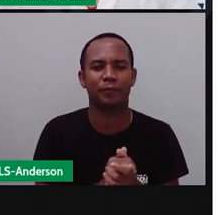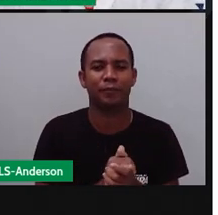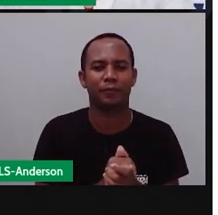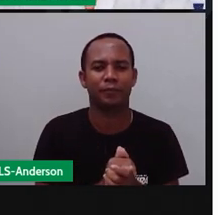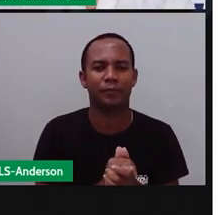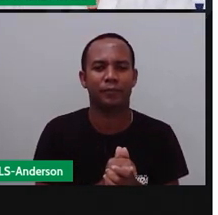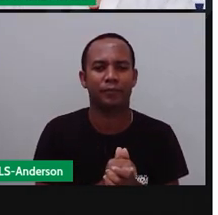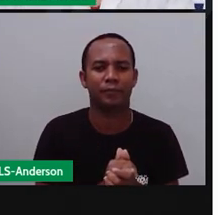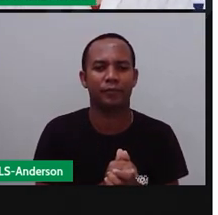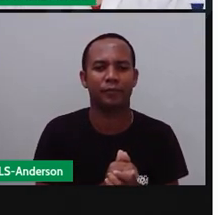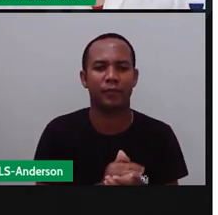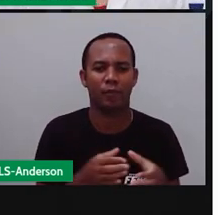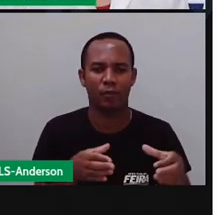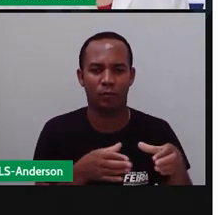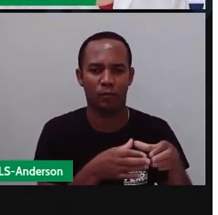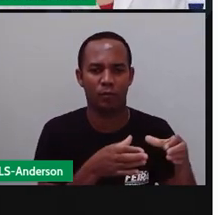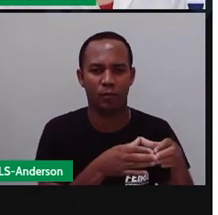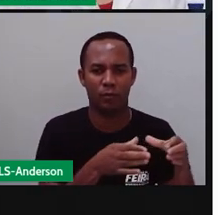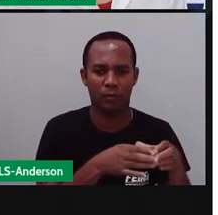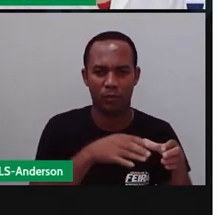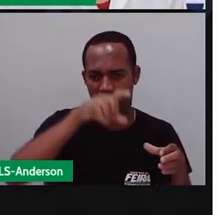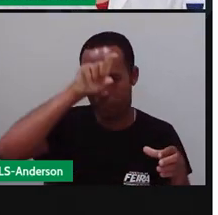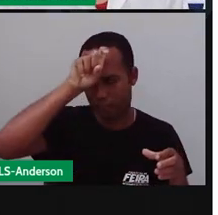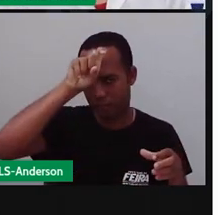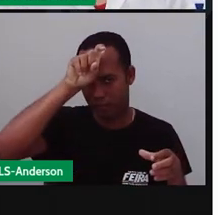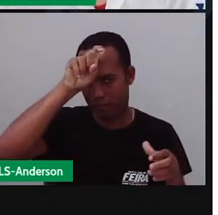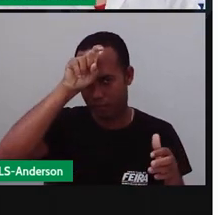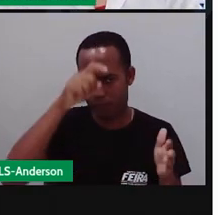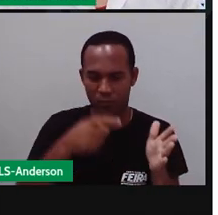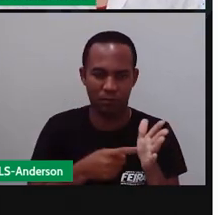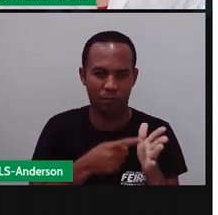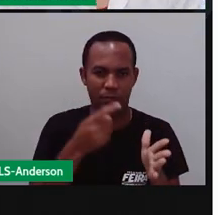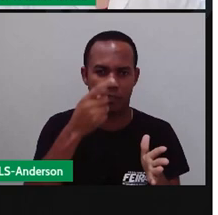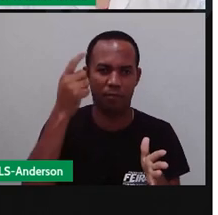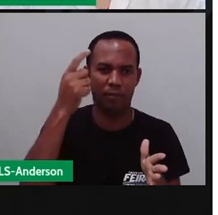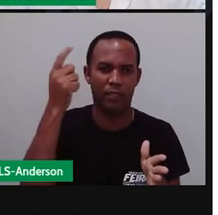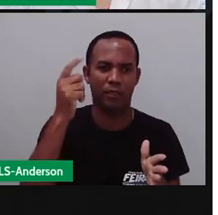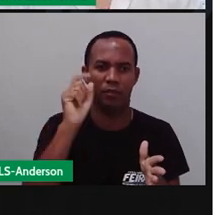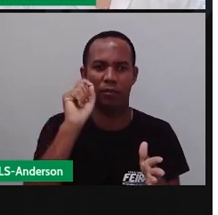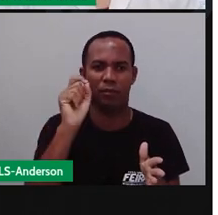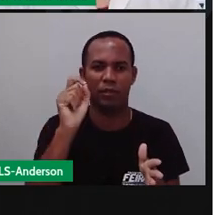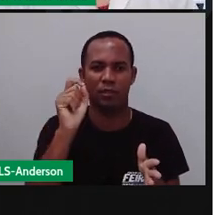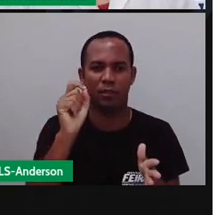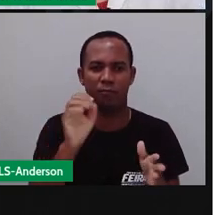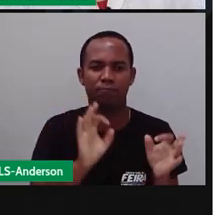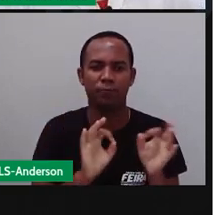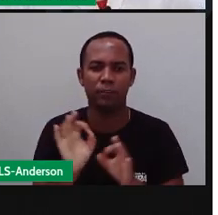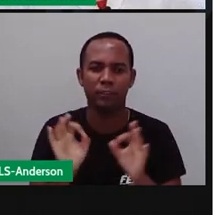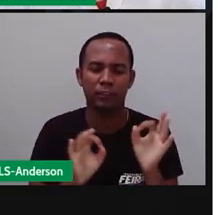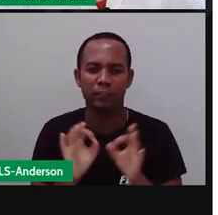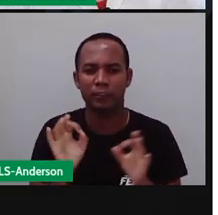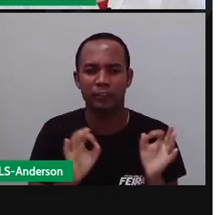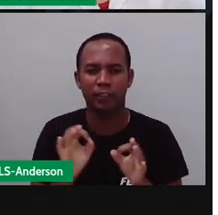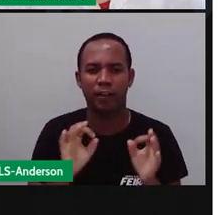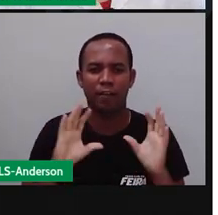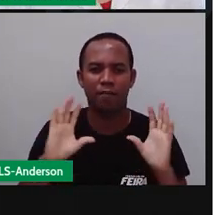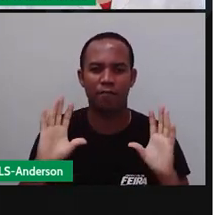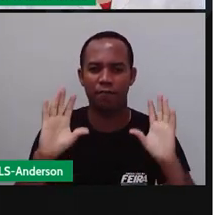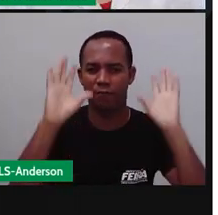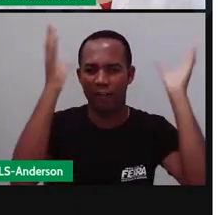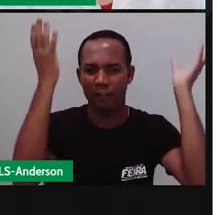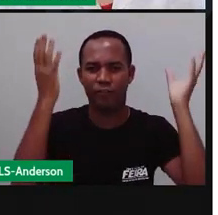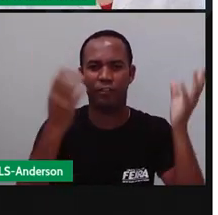Né? Os egípcios foram o quê? Os primeiros a realizar concentrações carnavalescas. Olha só,